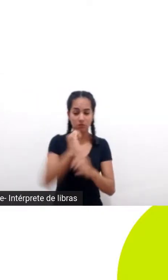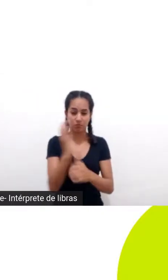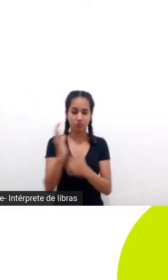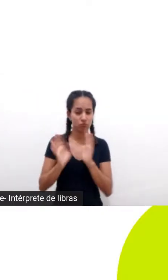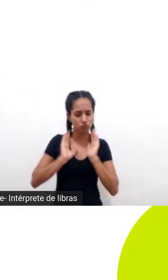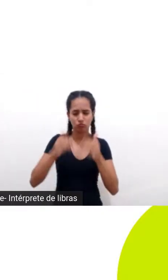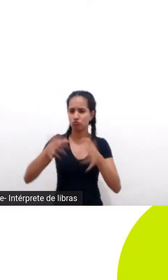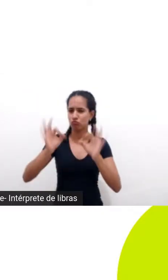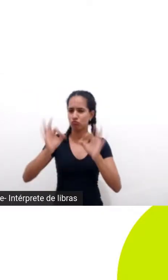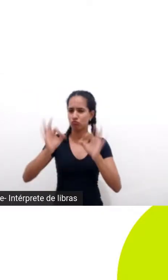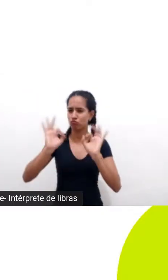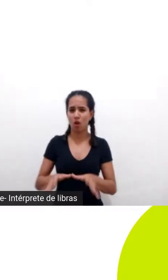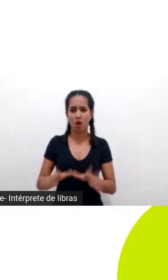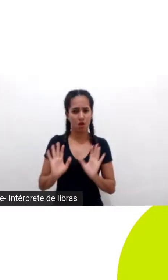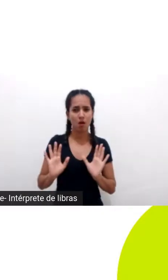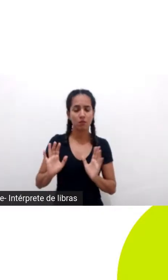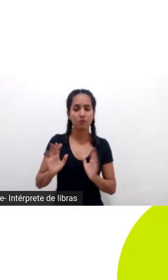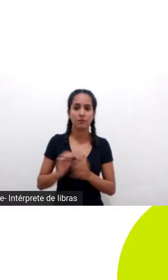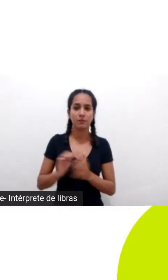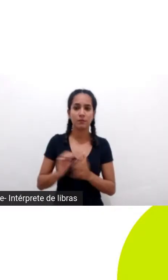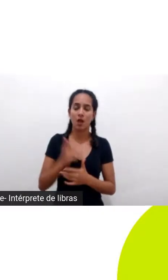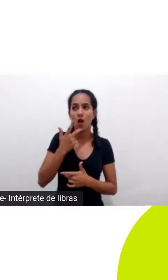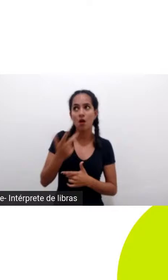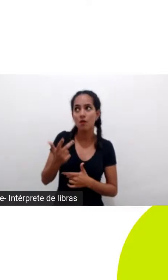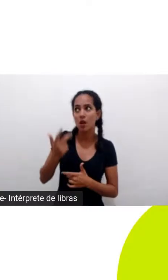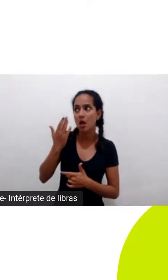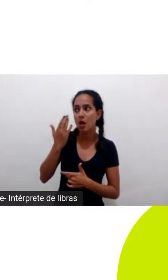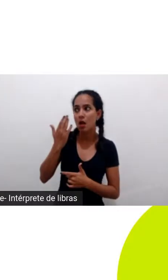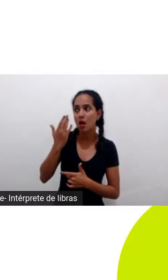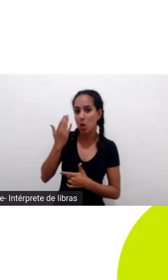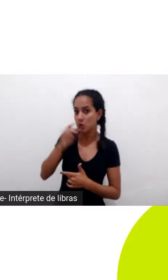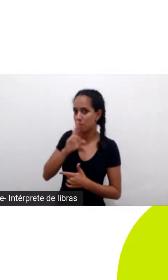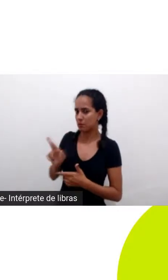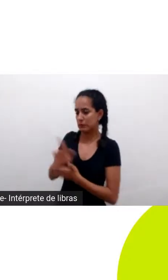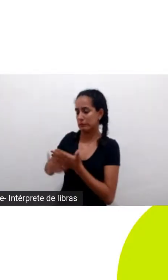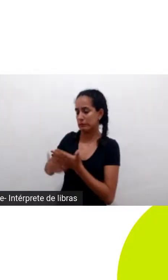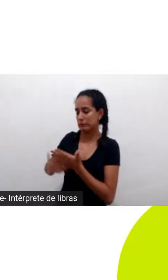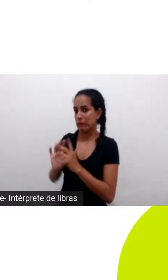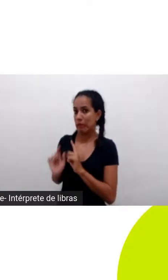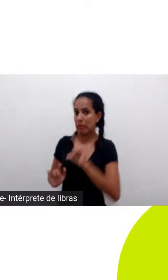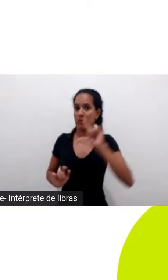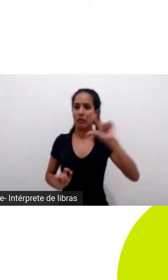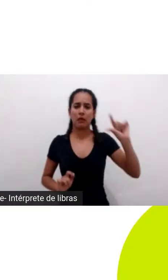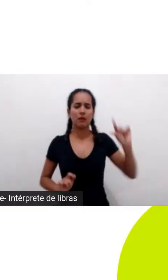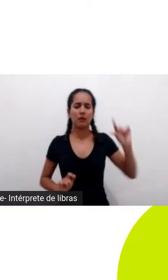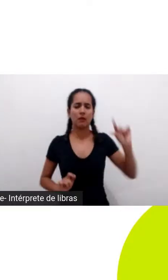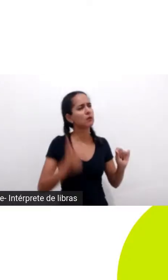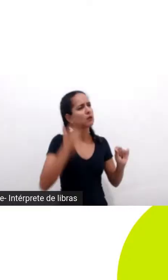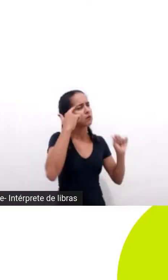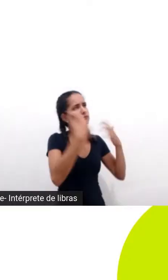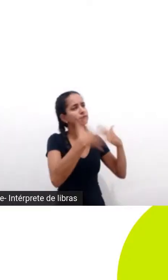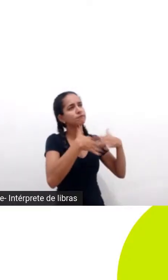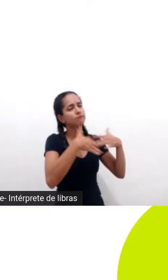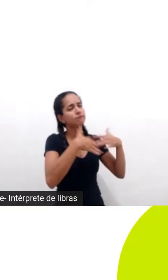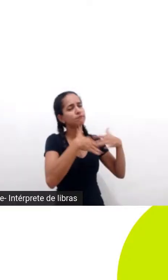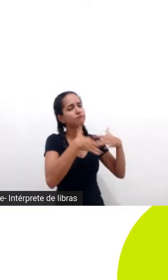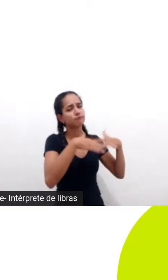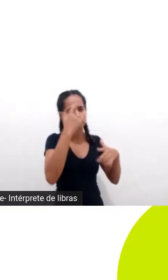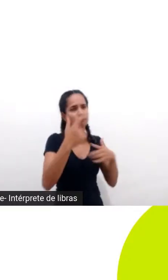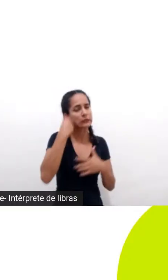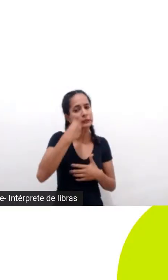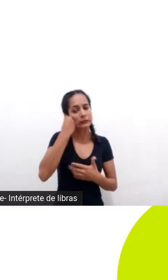fazer nada com vocês e aí eu falei bom, não sabia o que responder fui embora e no carro eu fiquei refletindo sobre aquela experiência